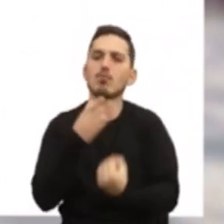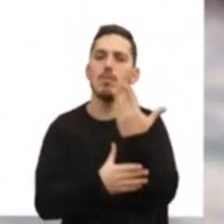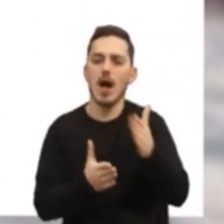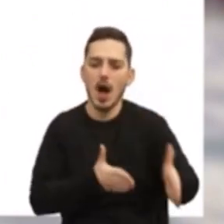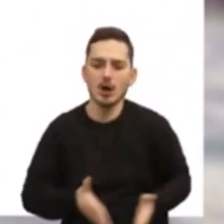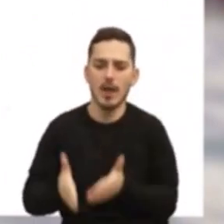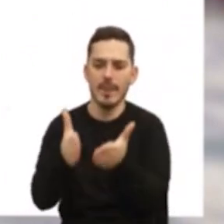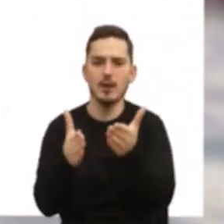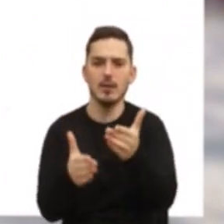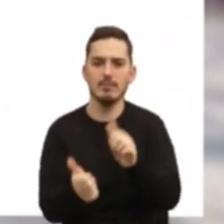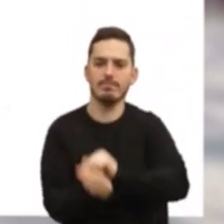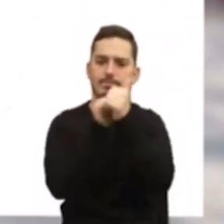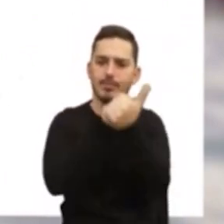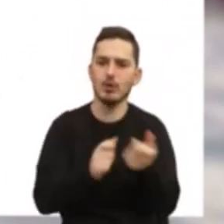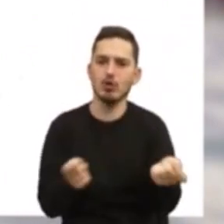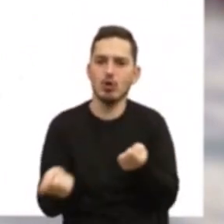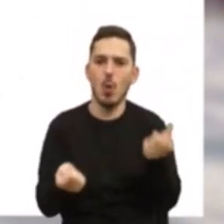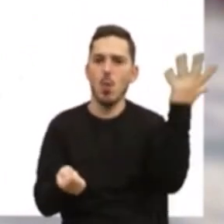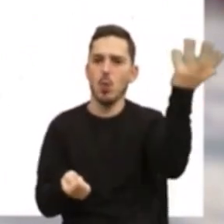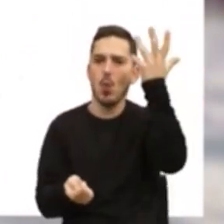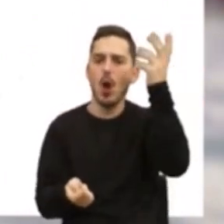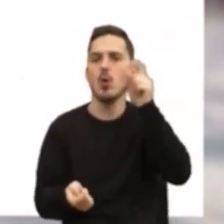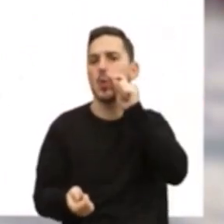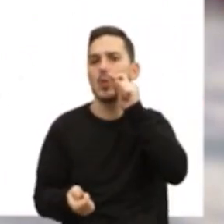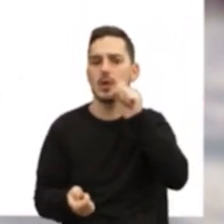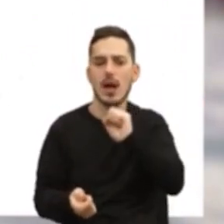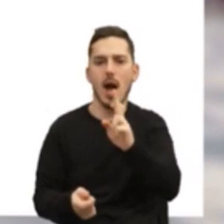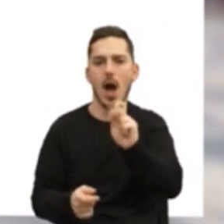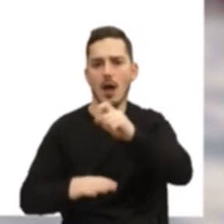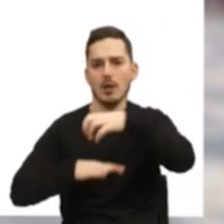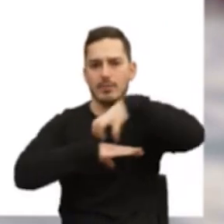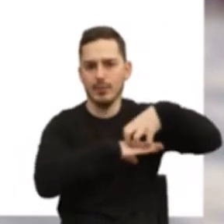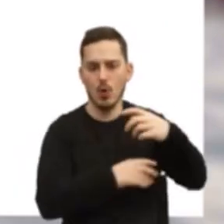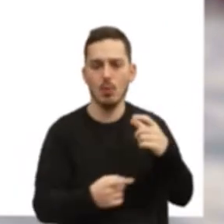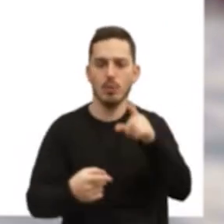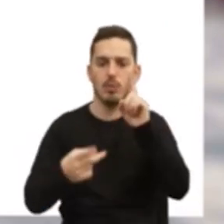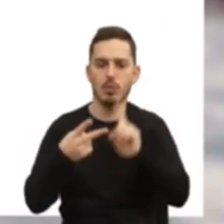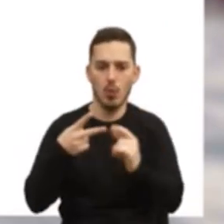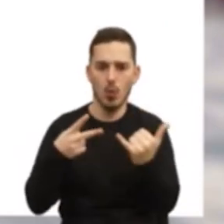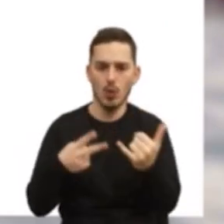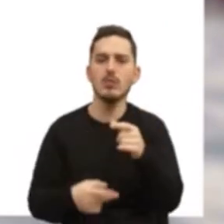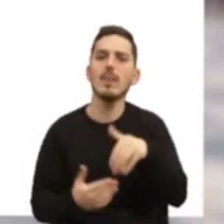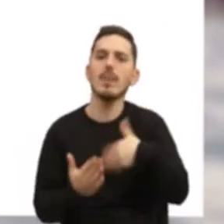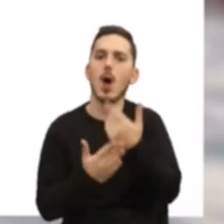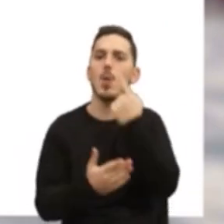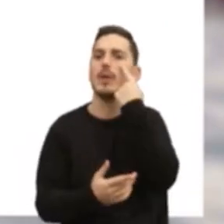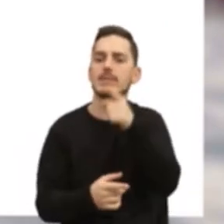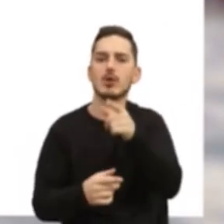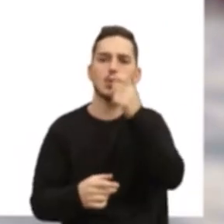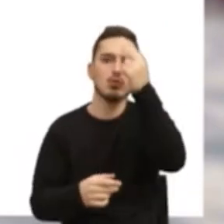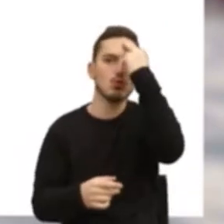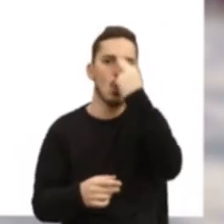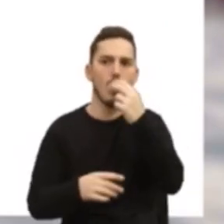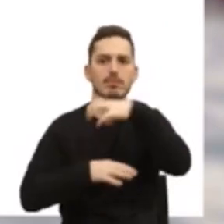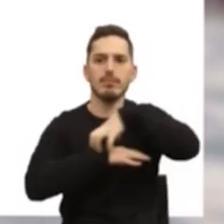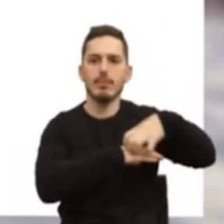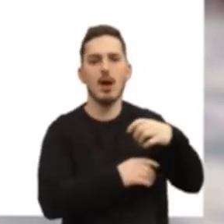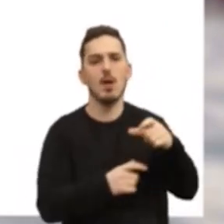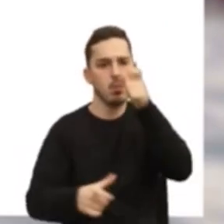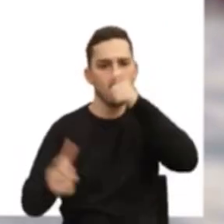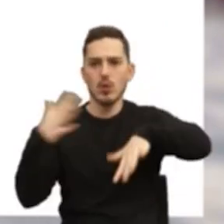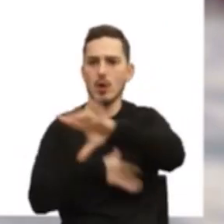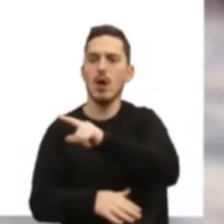estratégia de reabilitação e gestão cultural e turística das Gares. Ponto 2, dar a conhecer a história das Gares à população lisboeta,